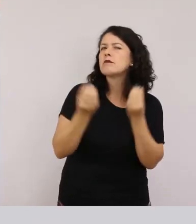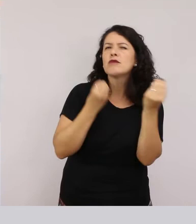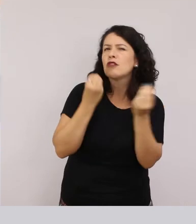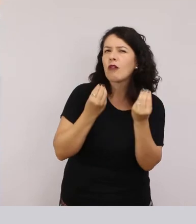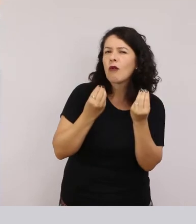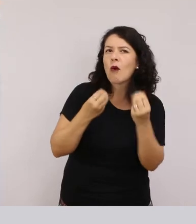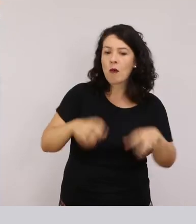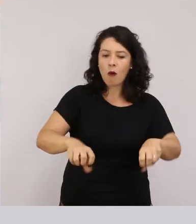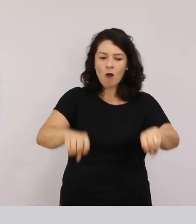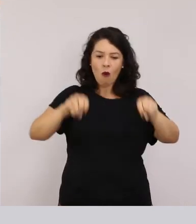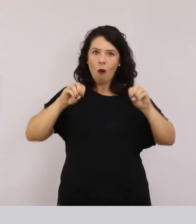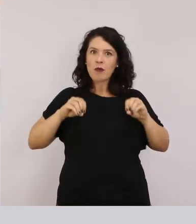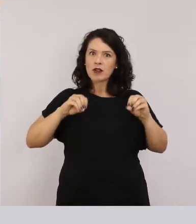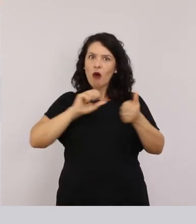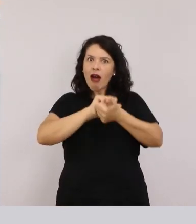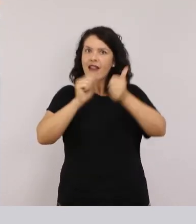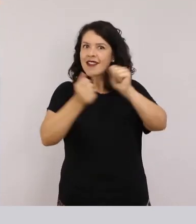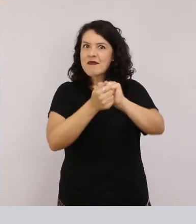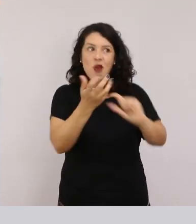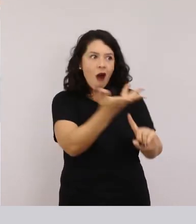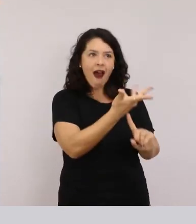cobertor que virou ópera de arte?